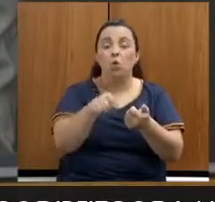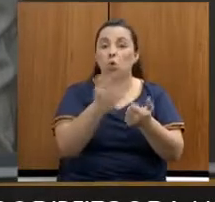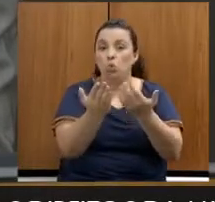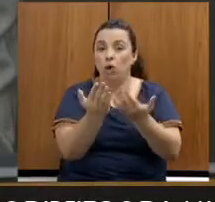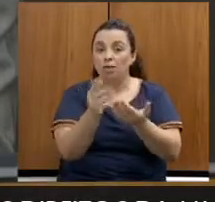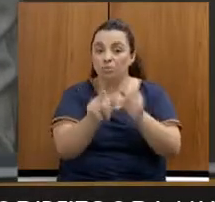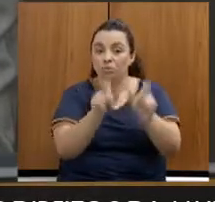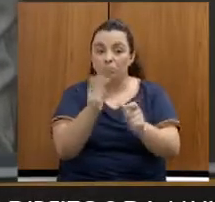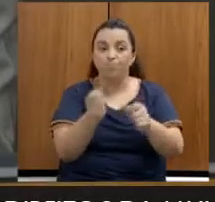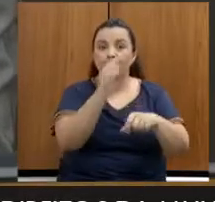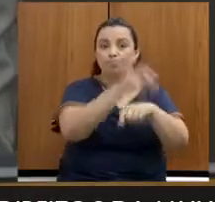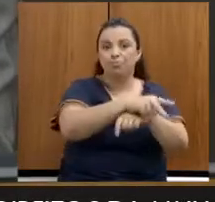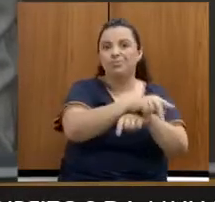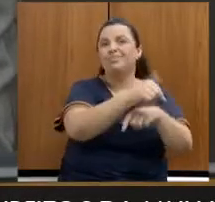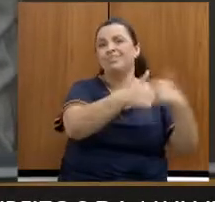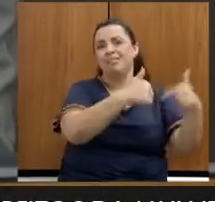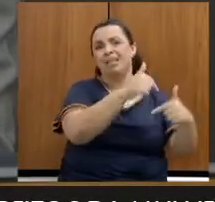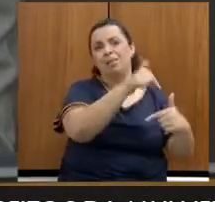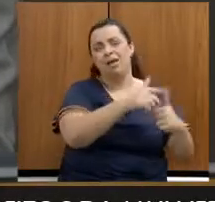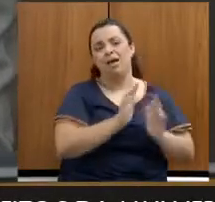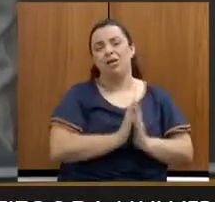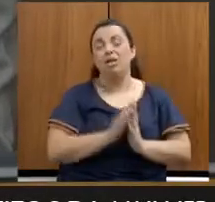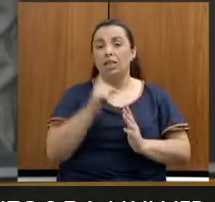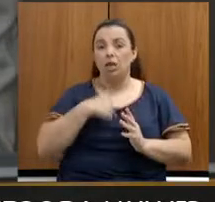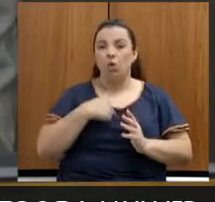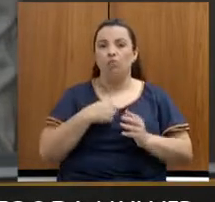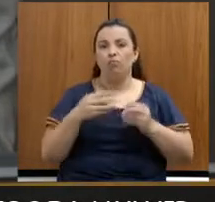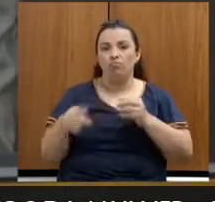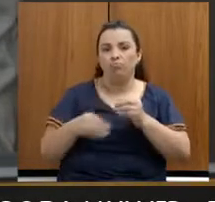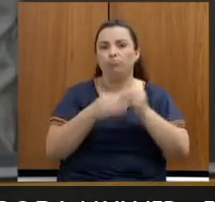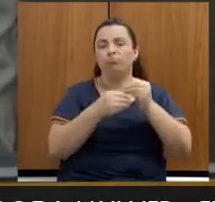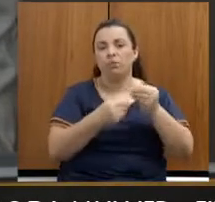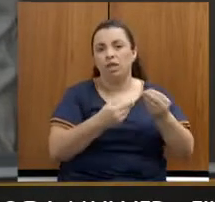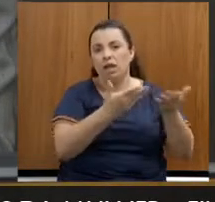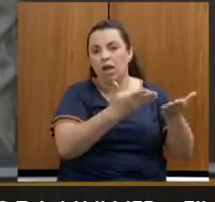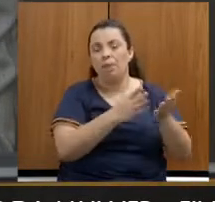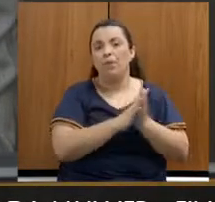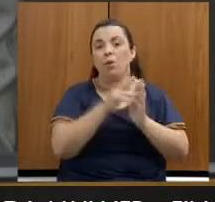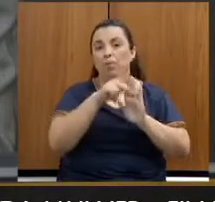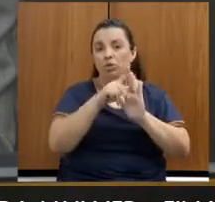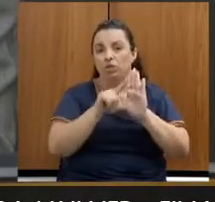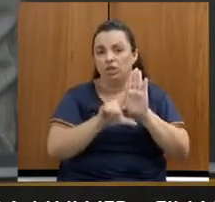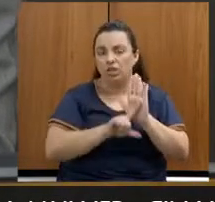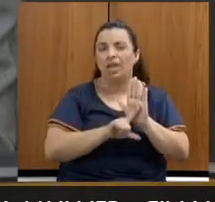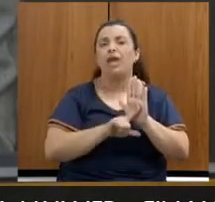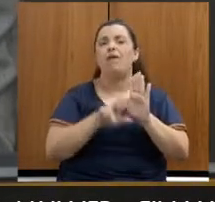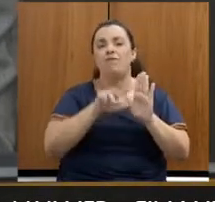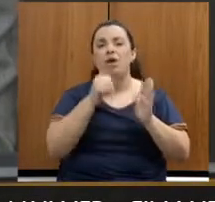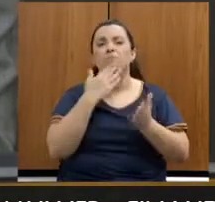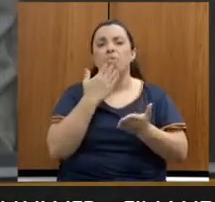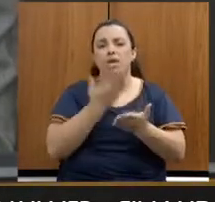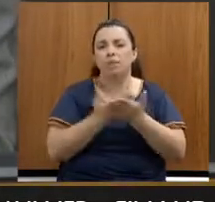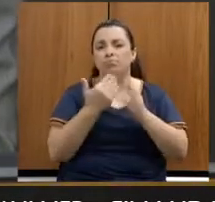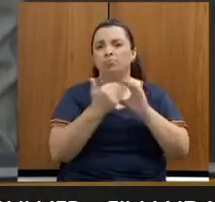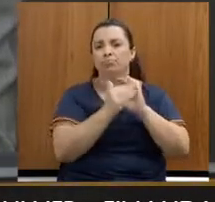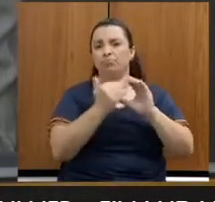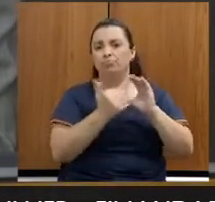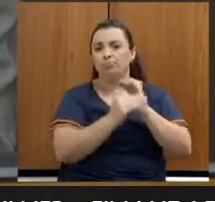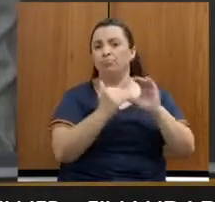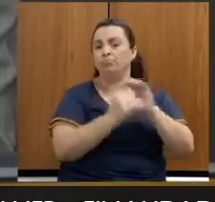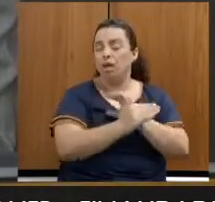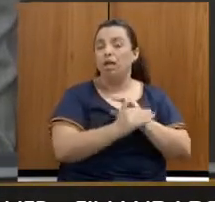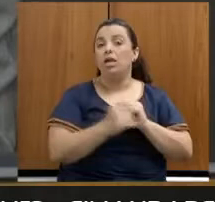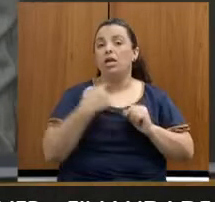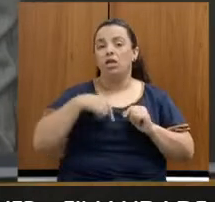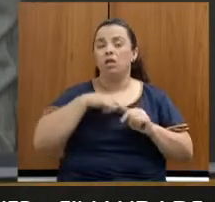eu vou encaminhar, vou entregar o projeto de lei, quero fazer os requerimentos e vamos aguardar de